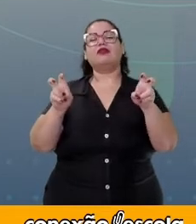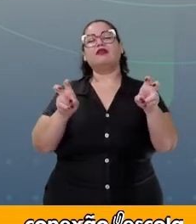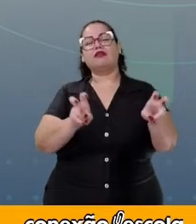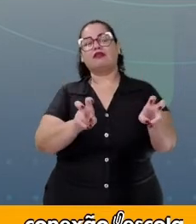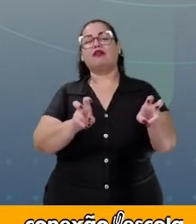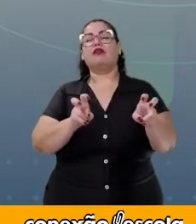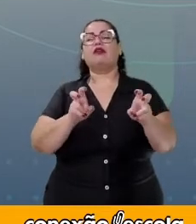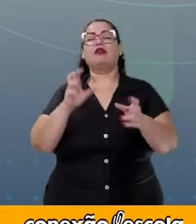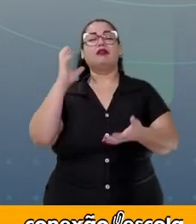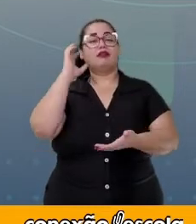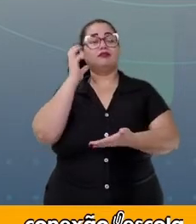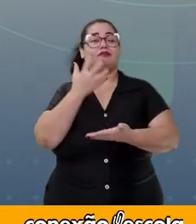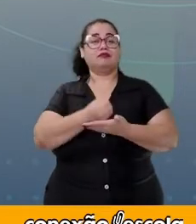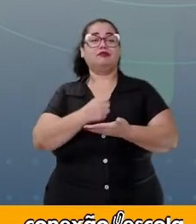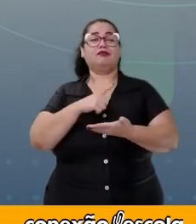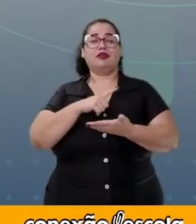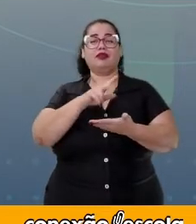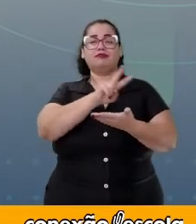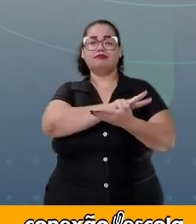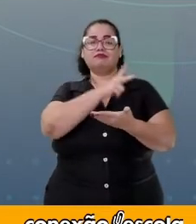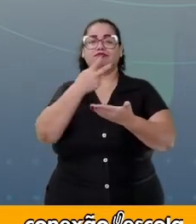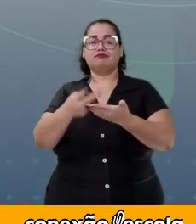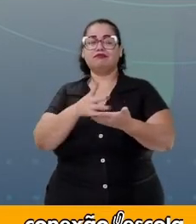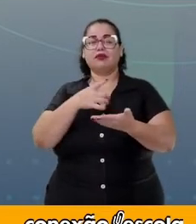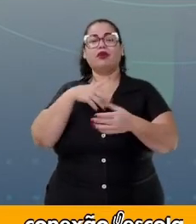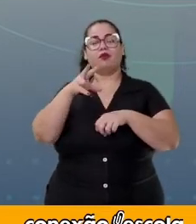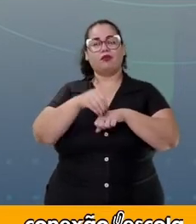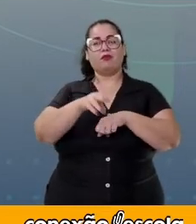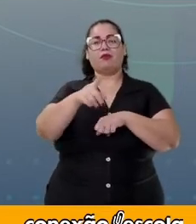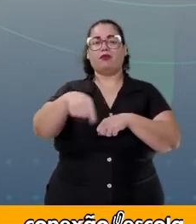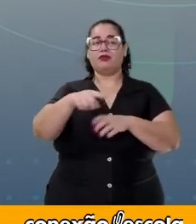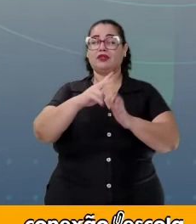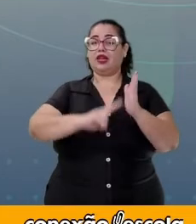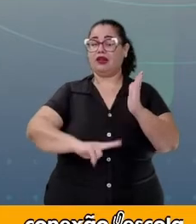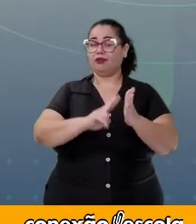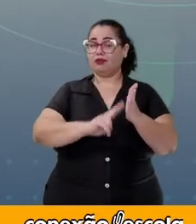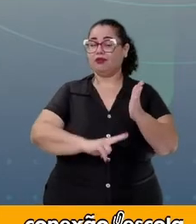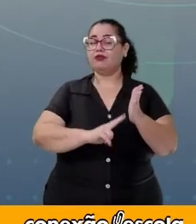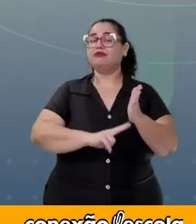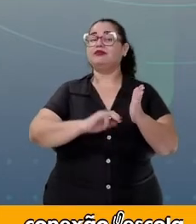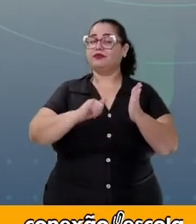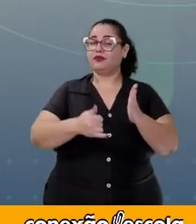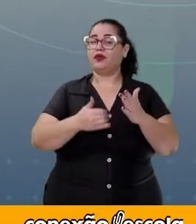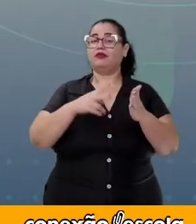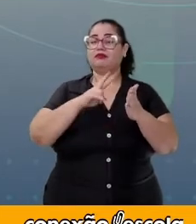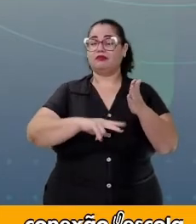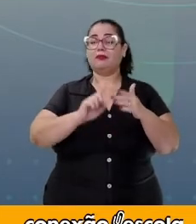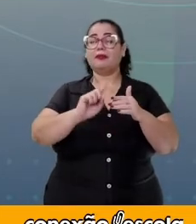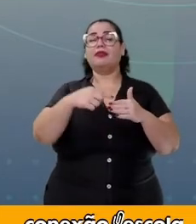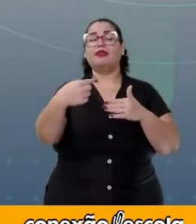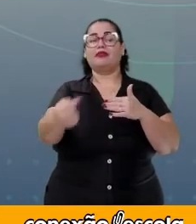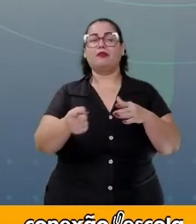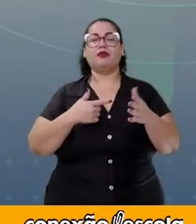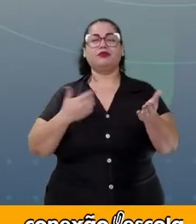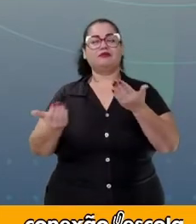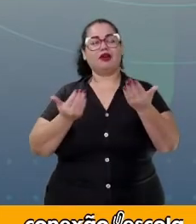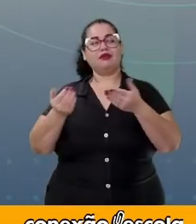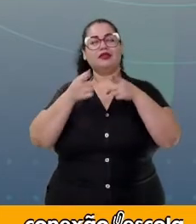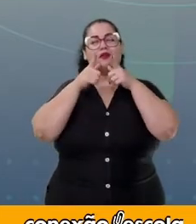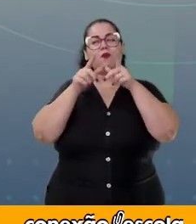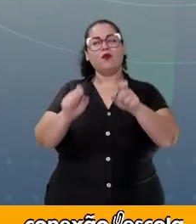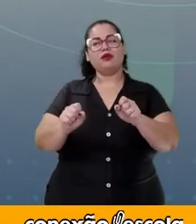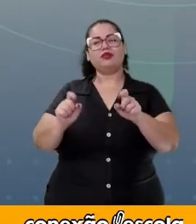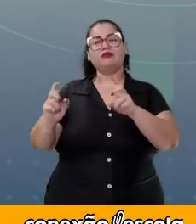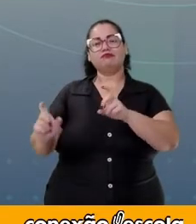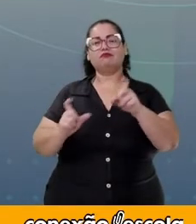um fragmento de um podcast, e eu quero compartilhar com você a leitura dele para, na sequência, fazermos análise linguística de